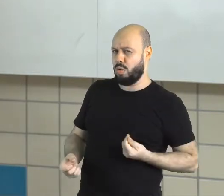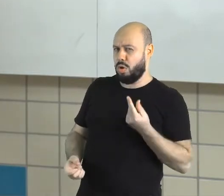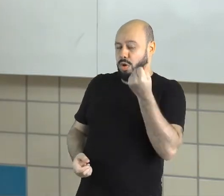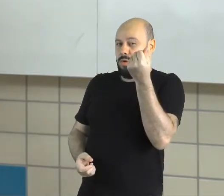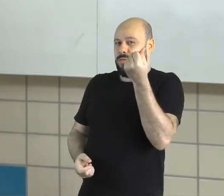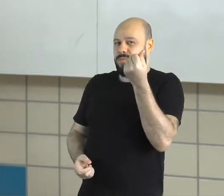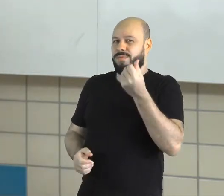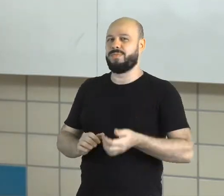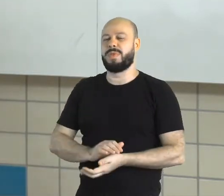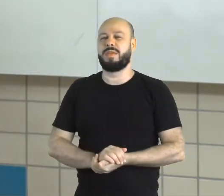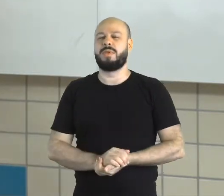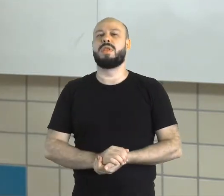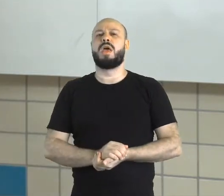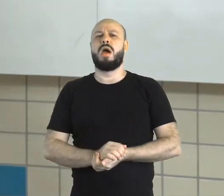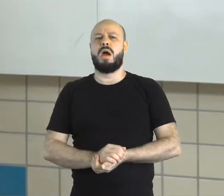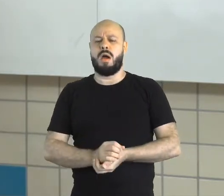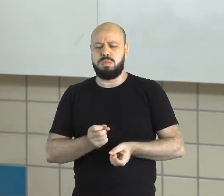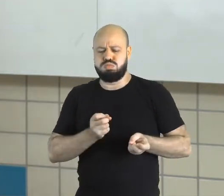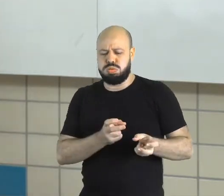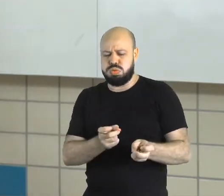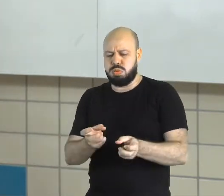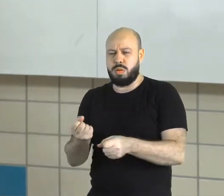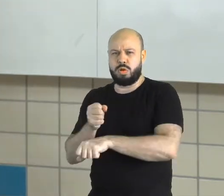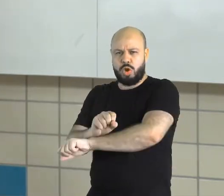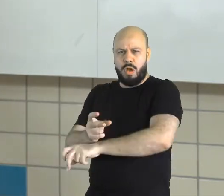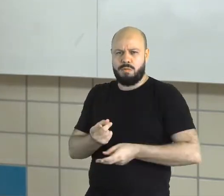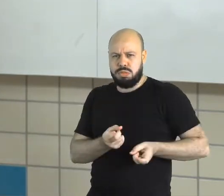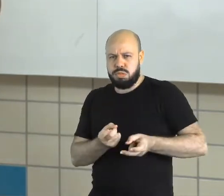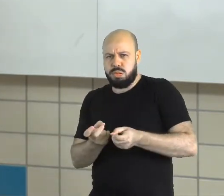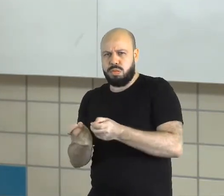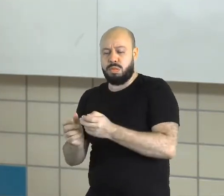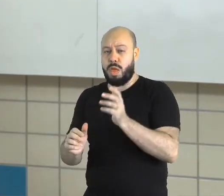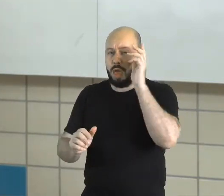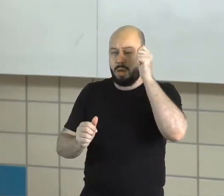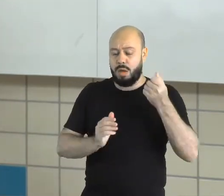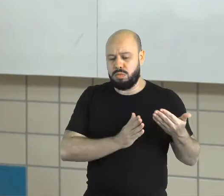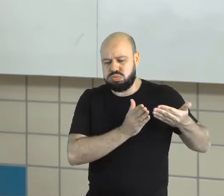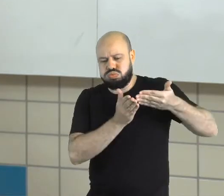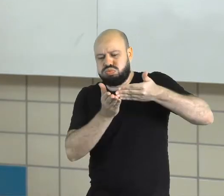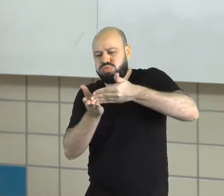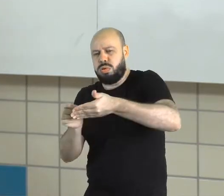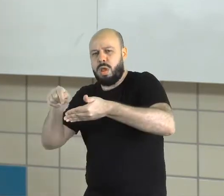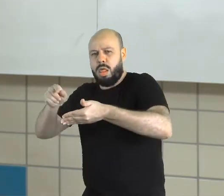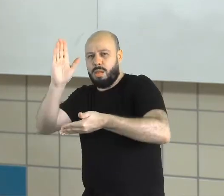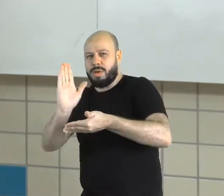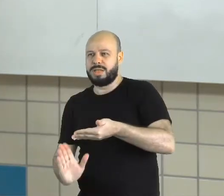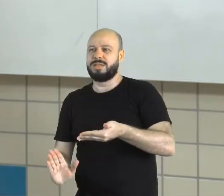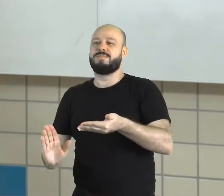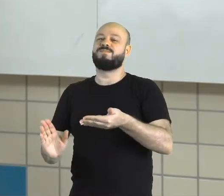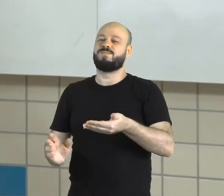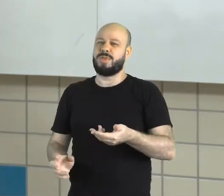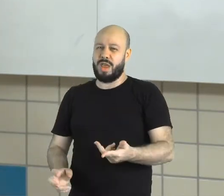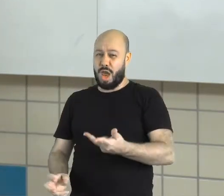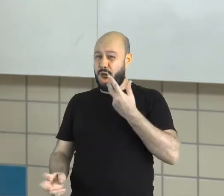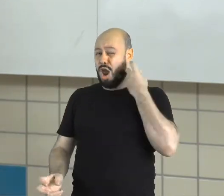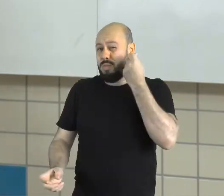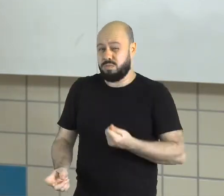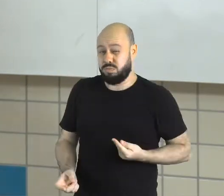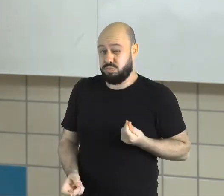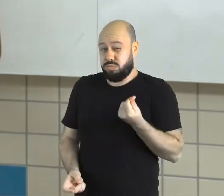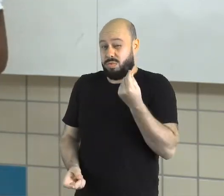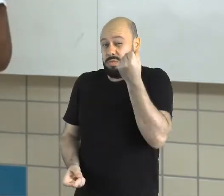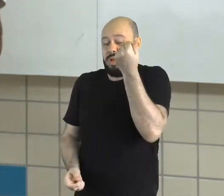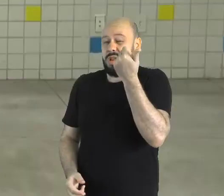lucro, esse tráfico de escravos da África para o Brasil, ele gerou uma alta lucratividade para Portugal.